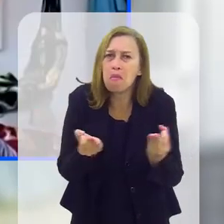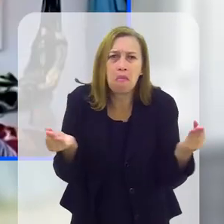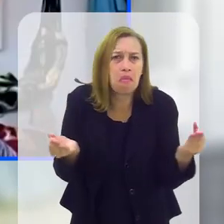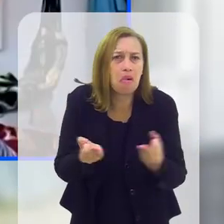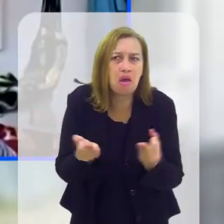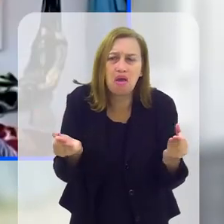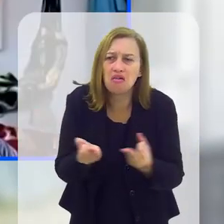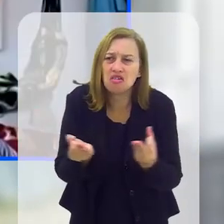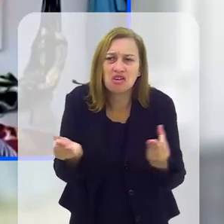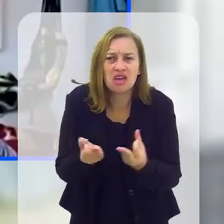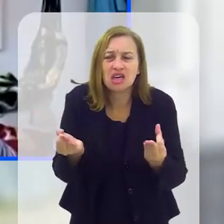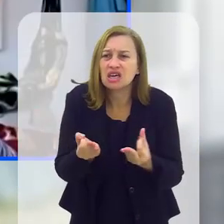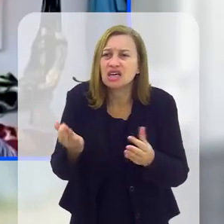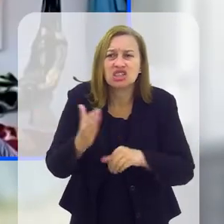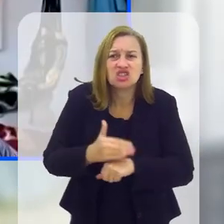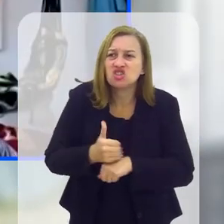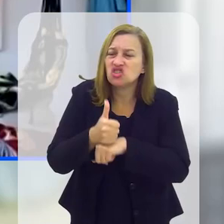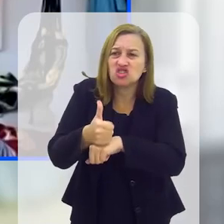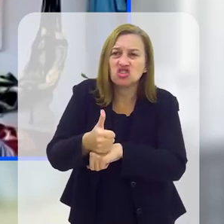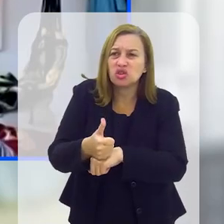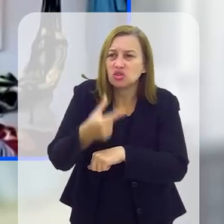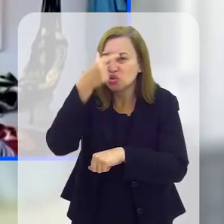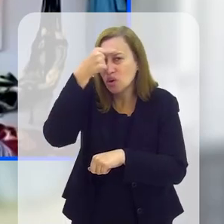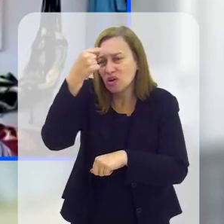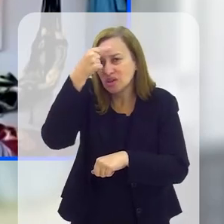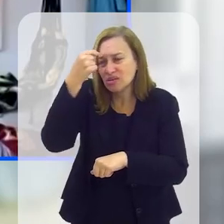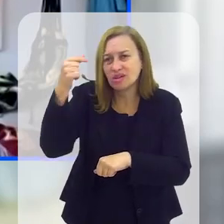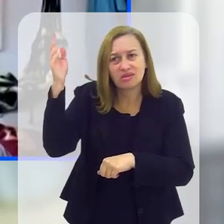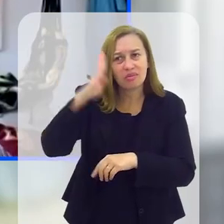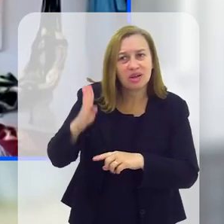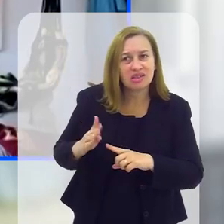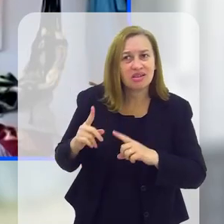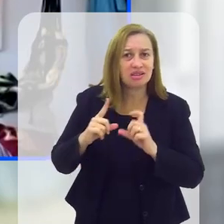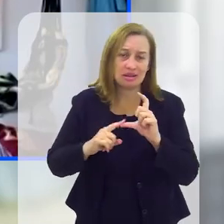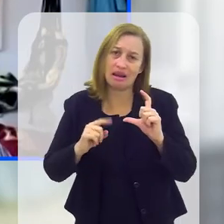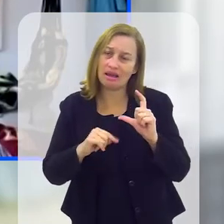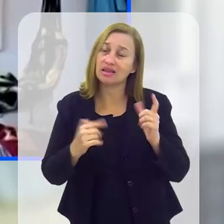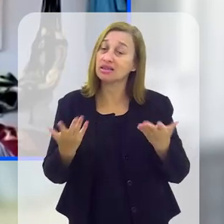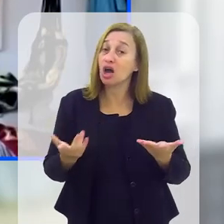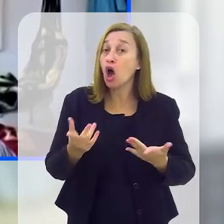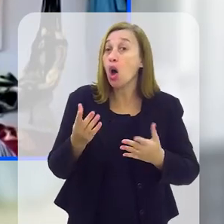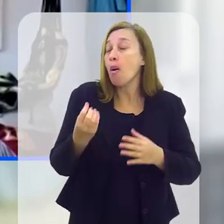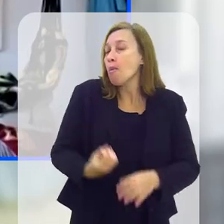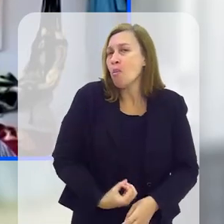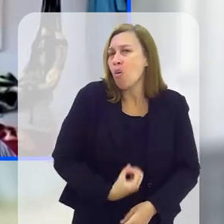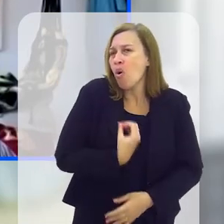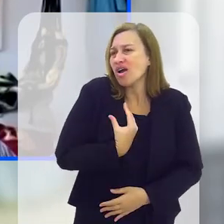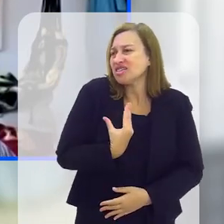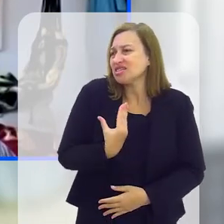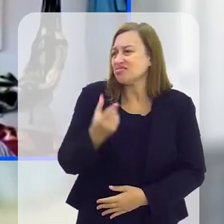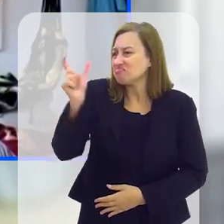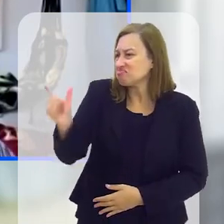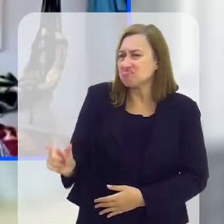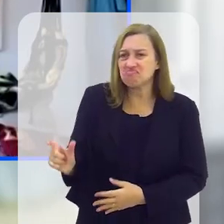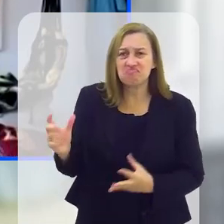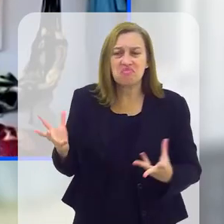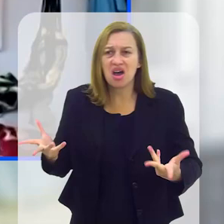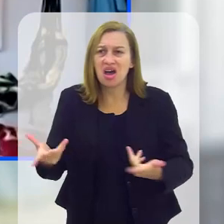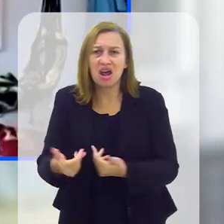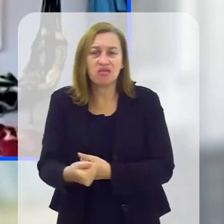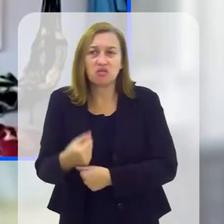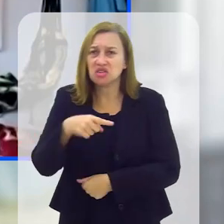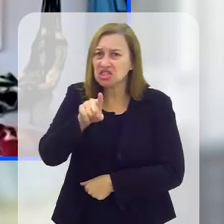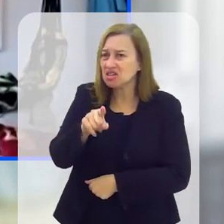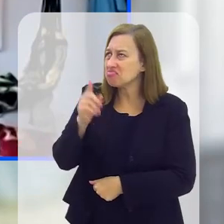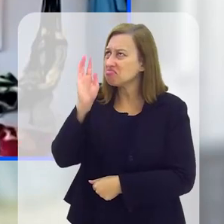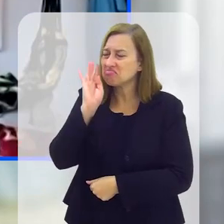espetaculares, dignas de uma Academia Brasileira de Letras, poetas fantásticos. Você não